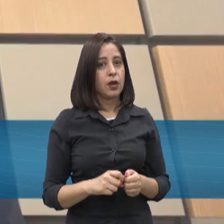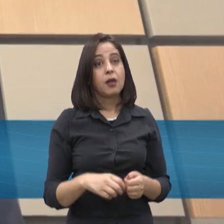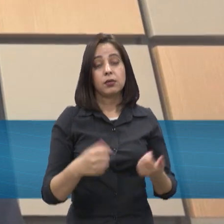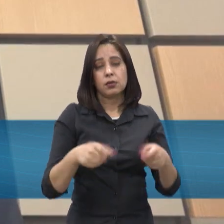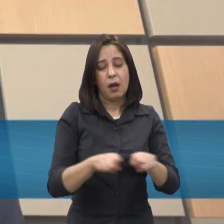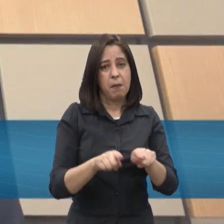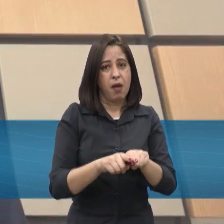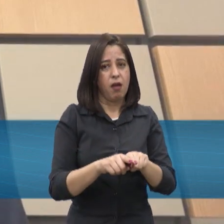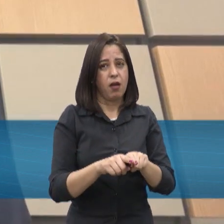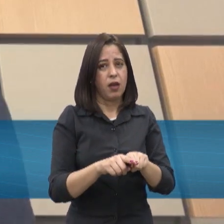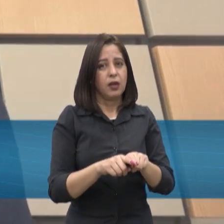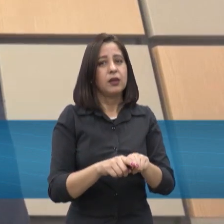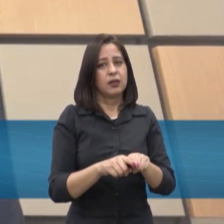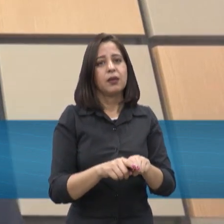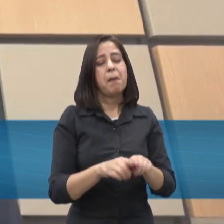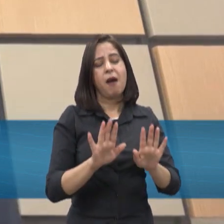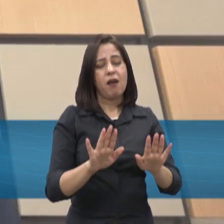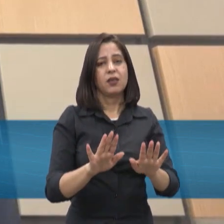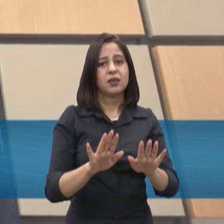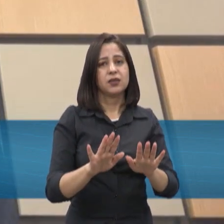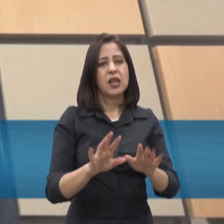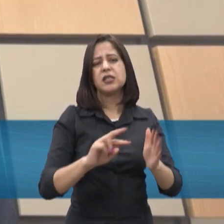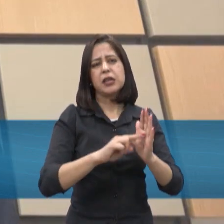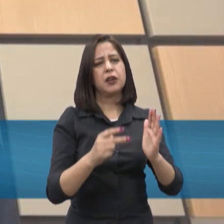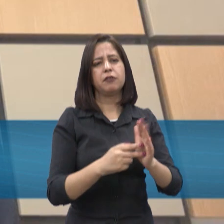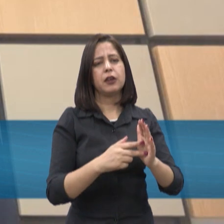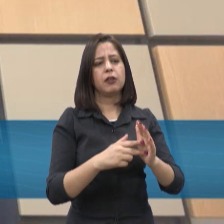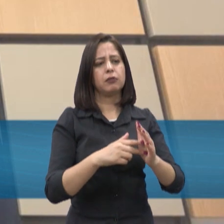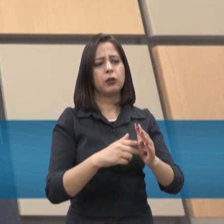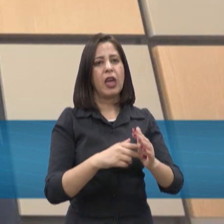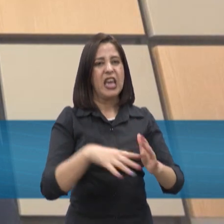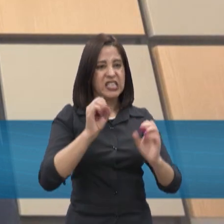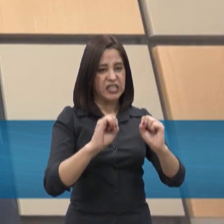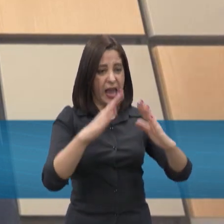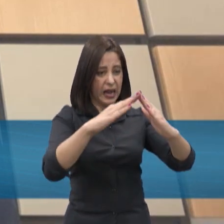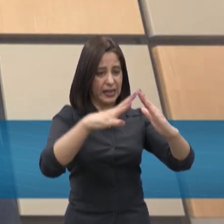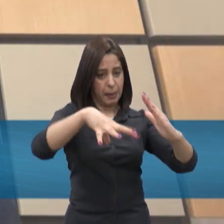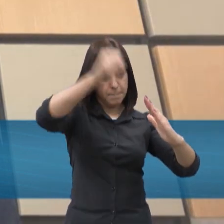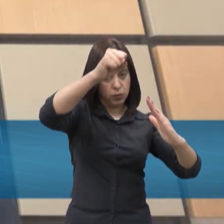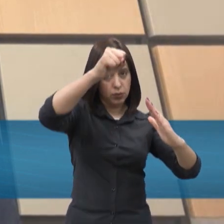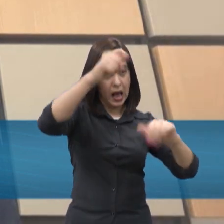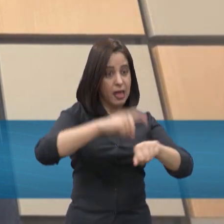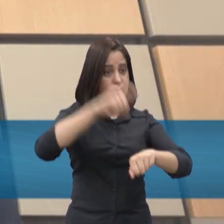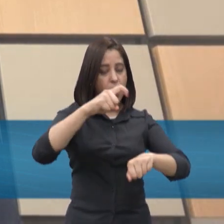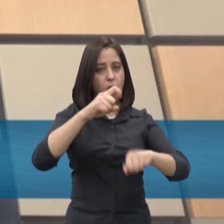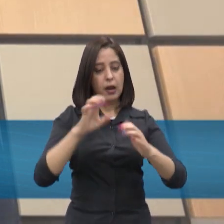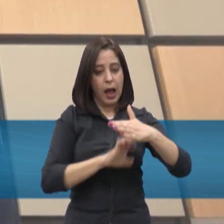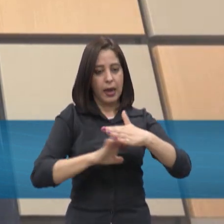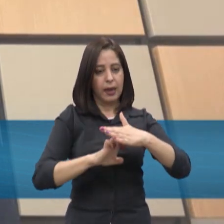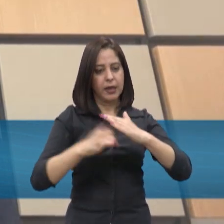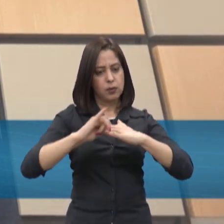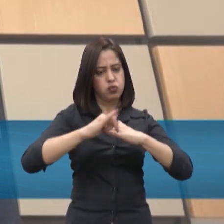também, self-healing, mas é nada mais é do que uma religação automática, né, então a tecnologia, ela é imprescindível aí para que a gente